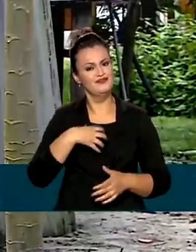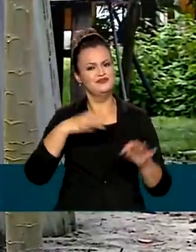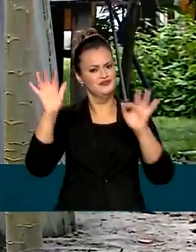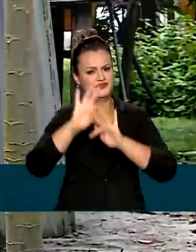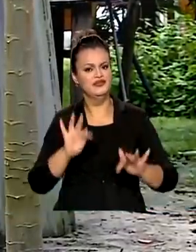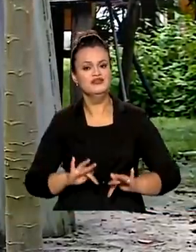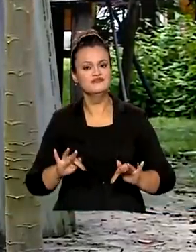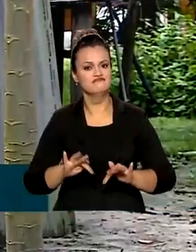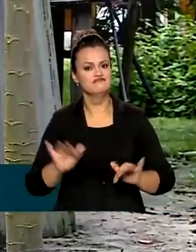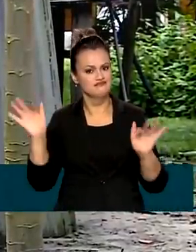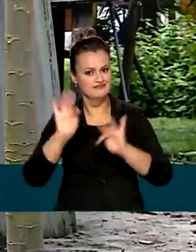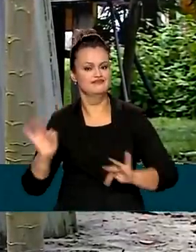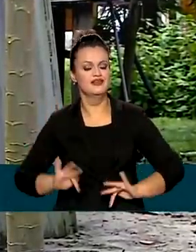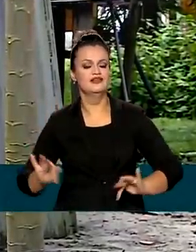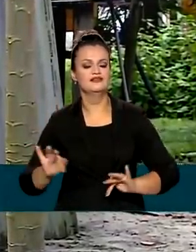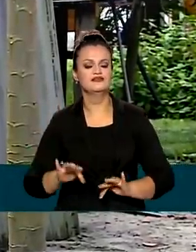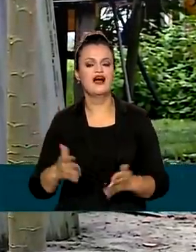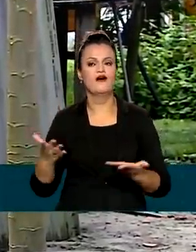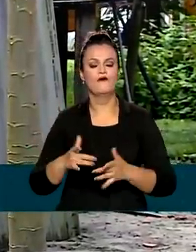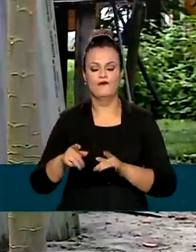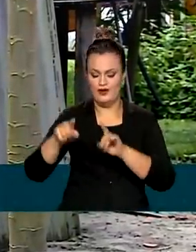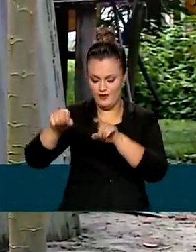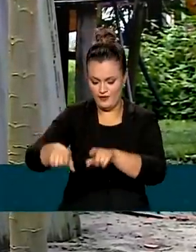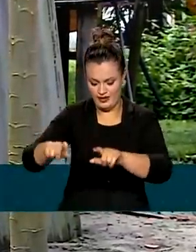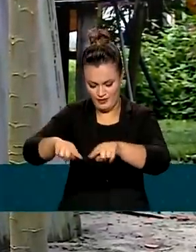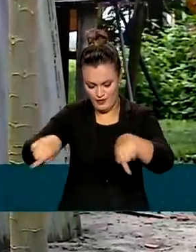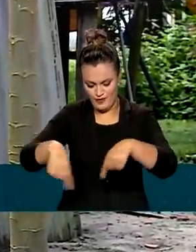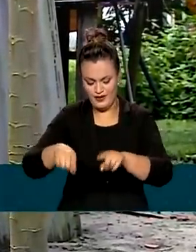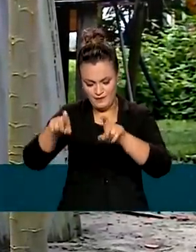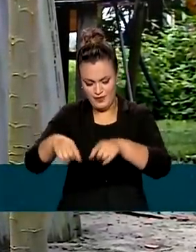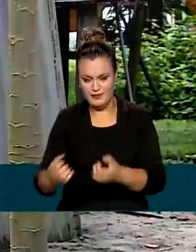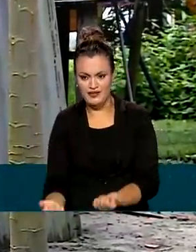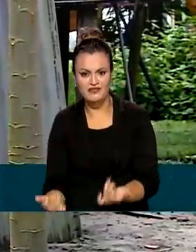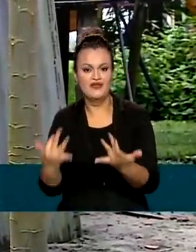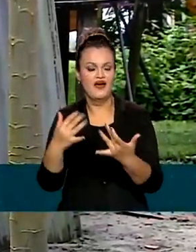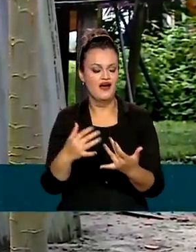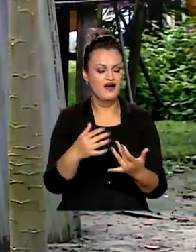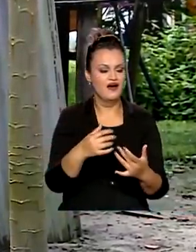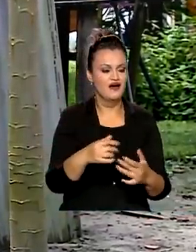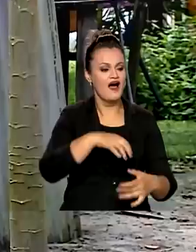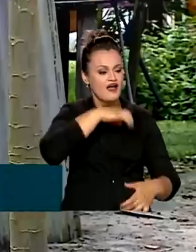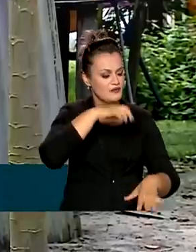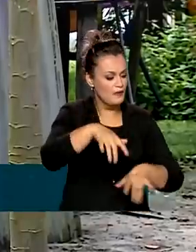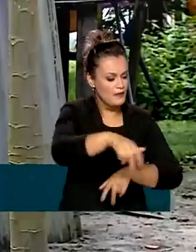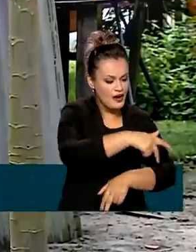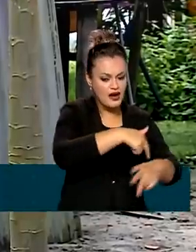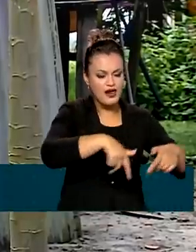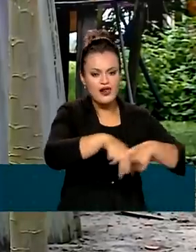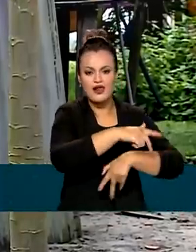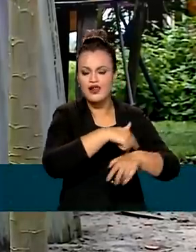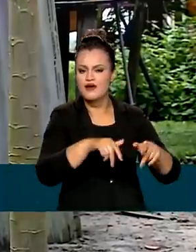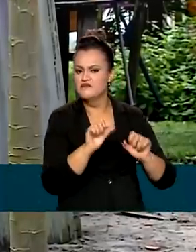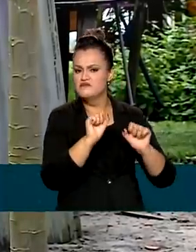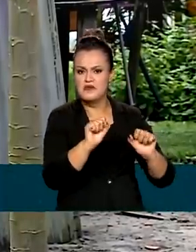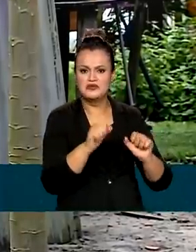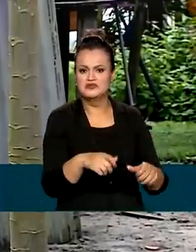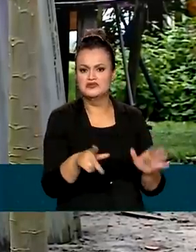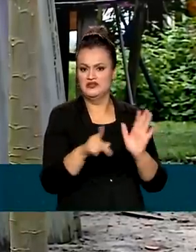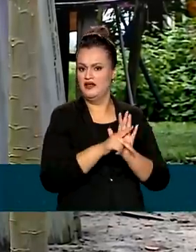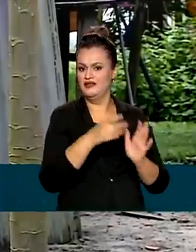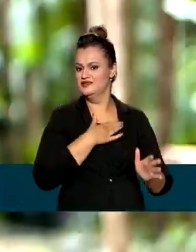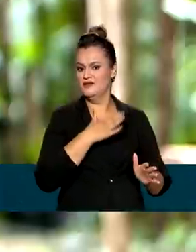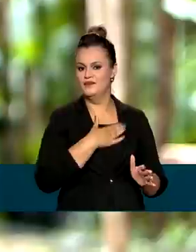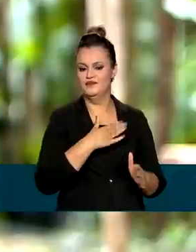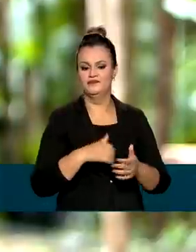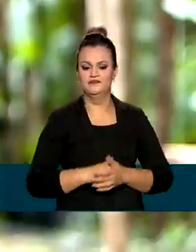feliz por isso, né? De ter onde eu plantar, ter onde eu criar meus bichos, fazer as minhas criações do que eu quiser, posso fazer no meu